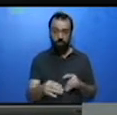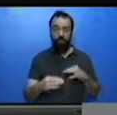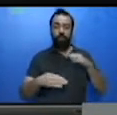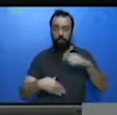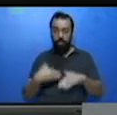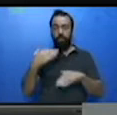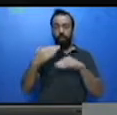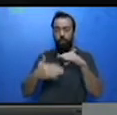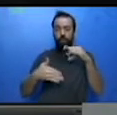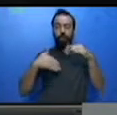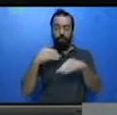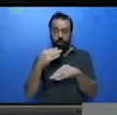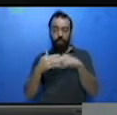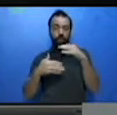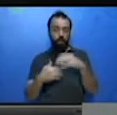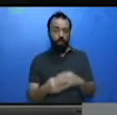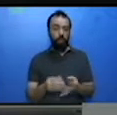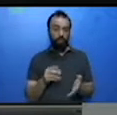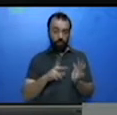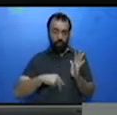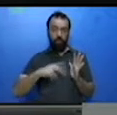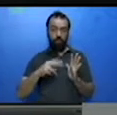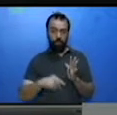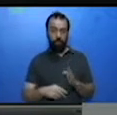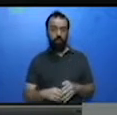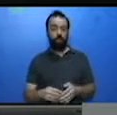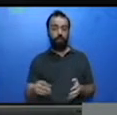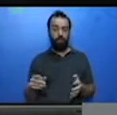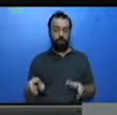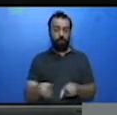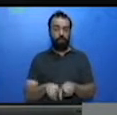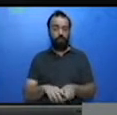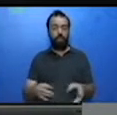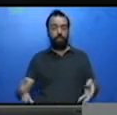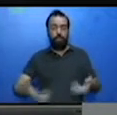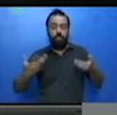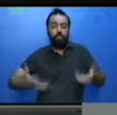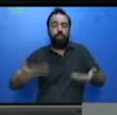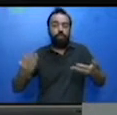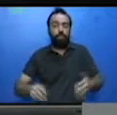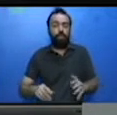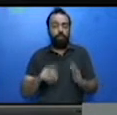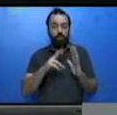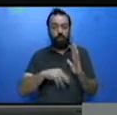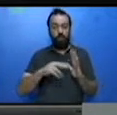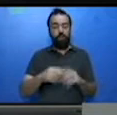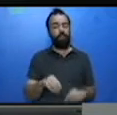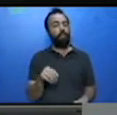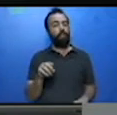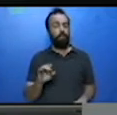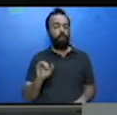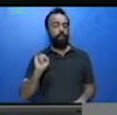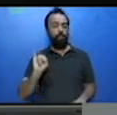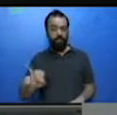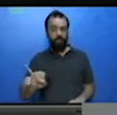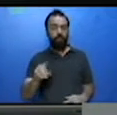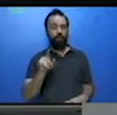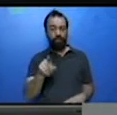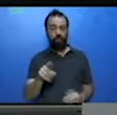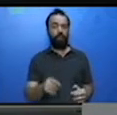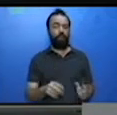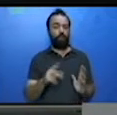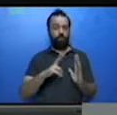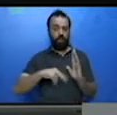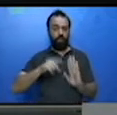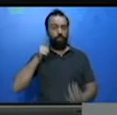estimulando a leitura. Quem já consegue ler mais sozinho, tudo bem.